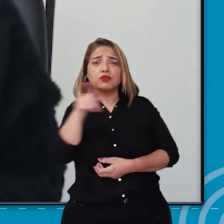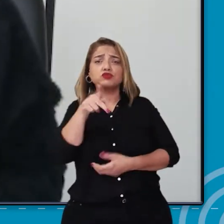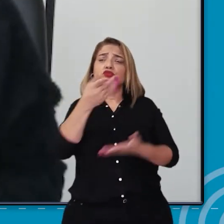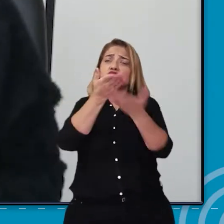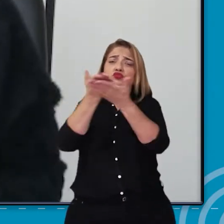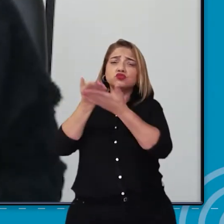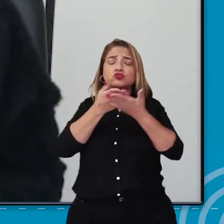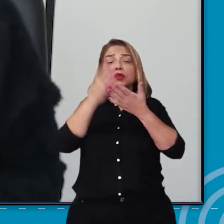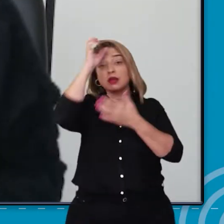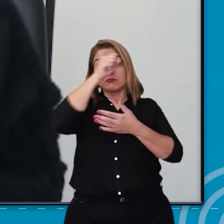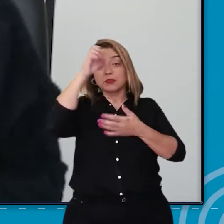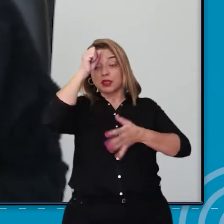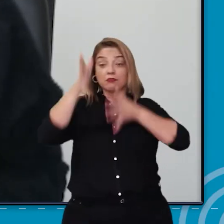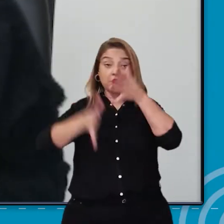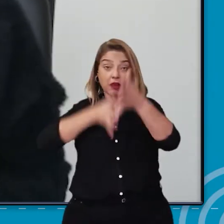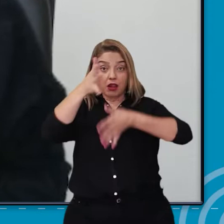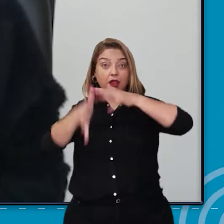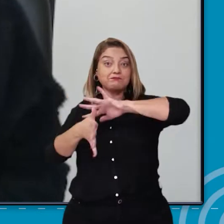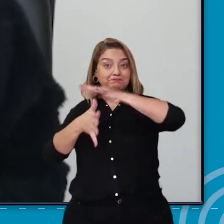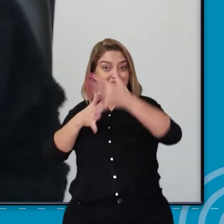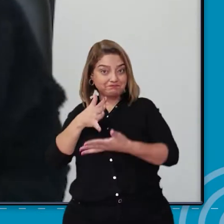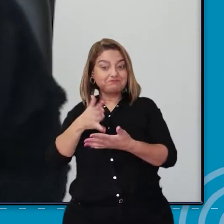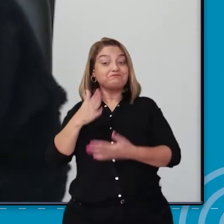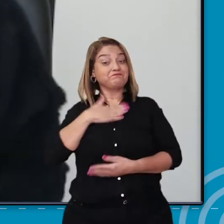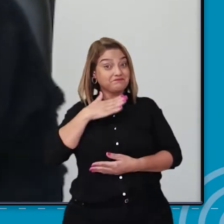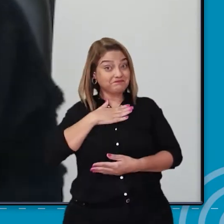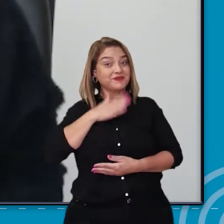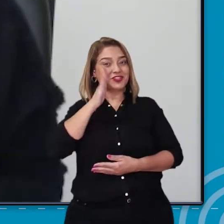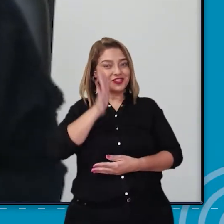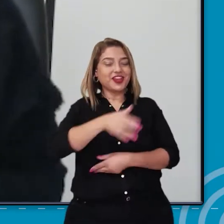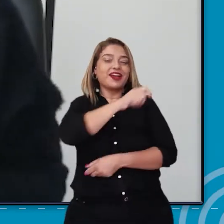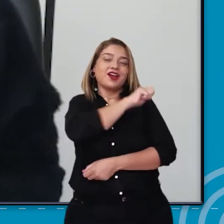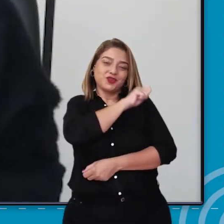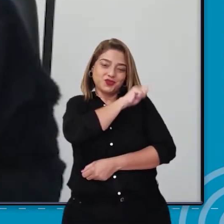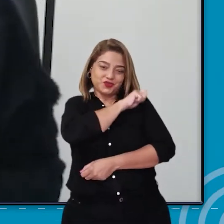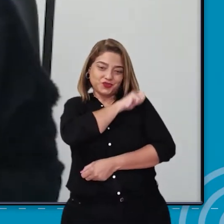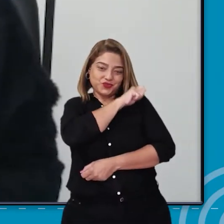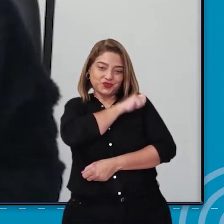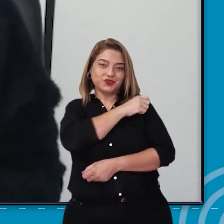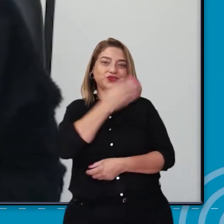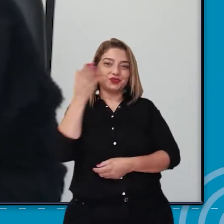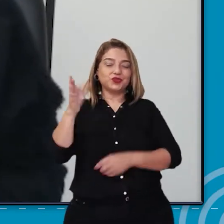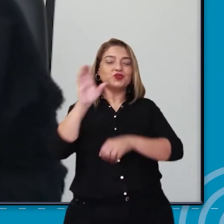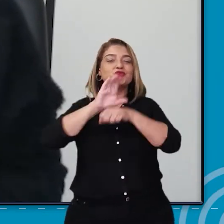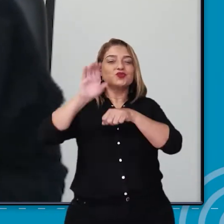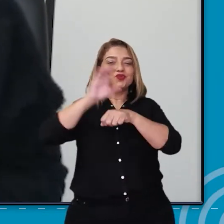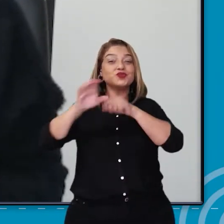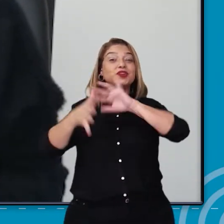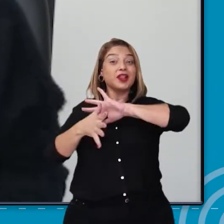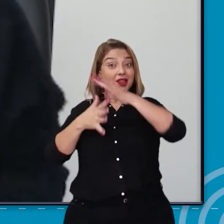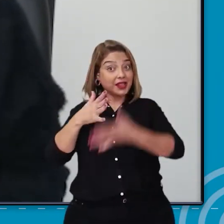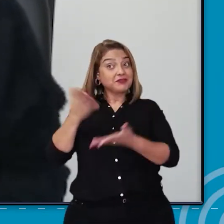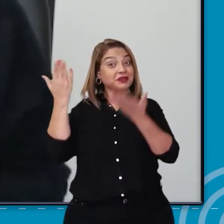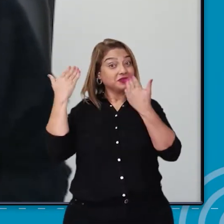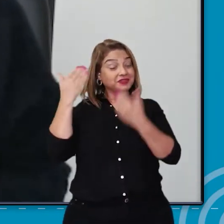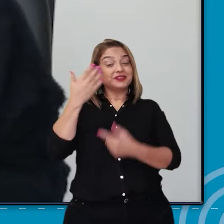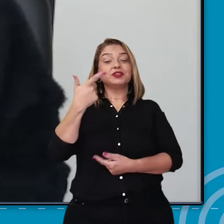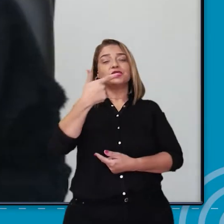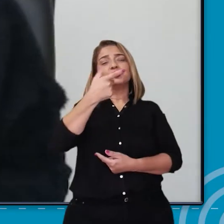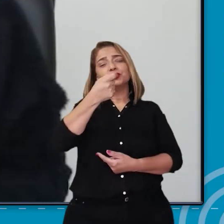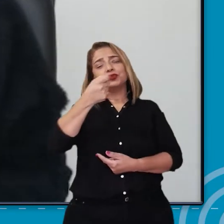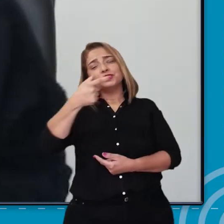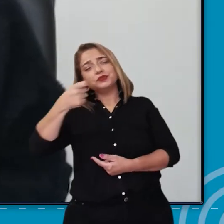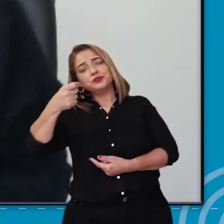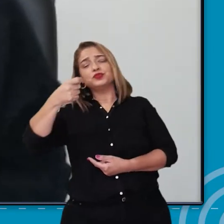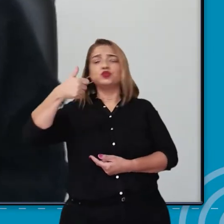estudiosos da língua de sinais. Inclusive, eu mesmo fui aluna das turmas de libras oferecidas, desde o